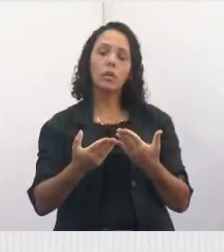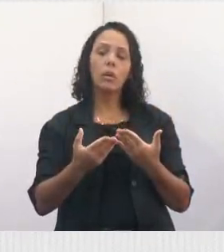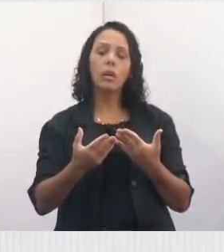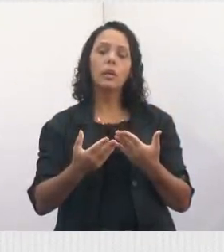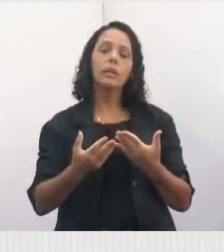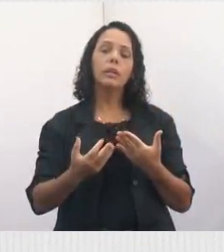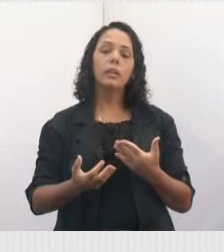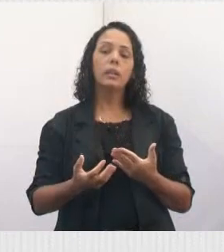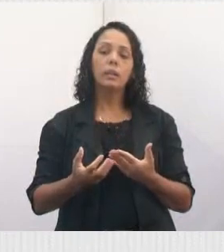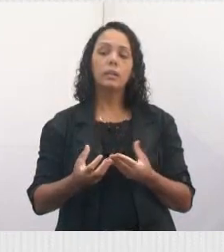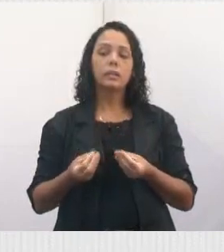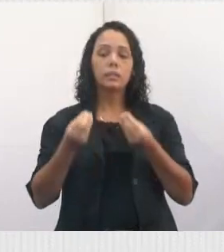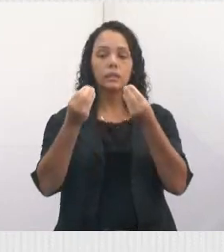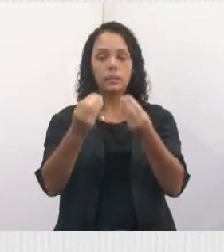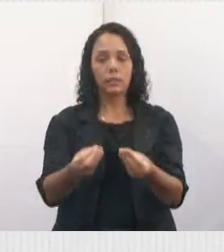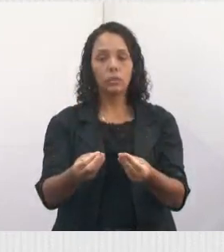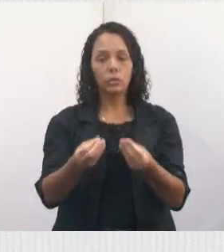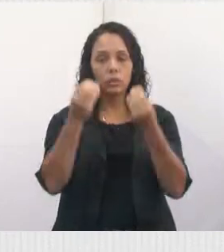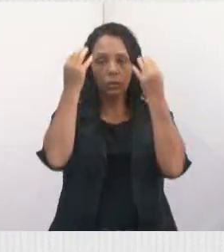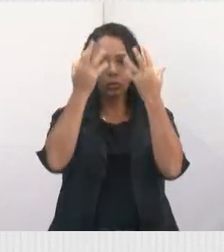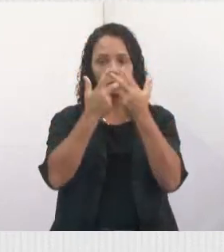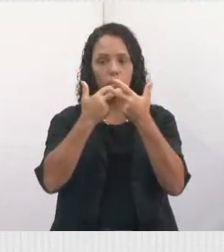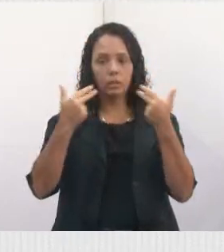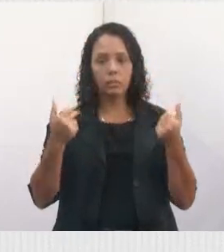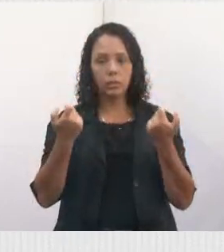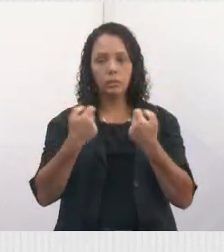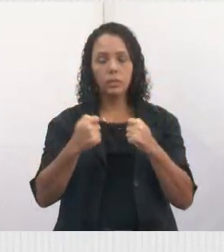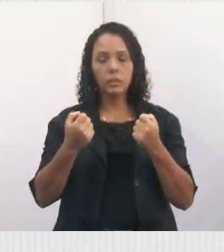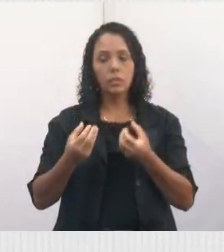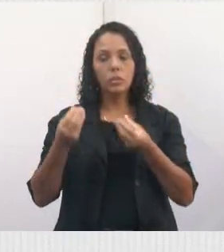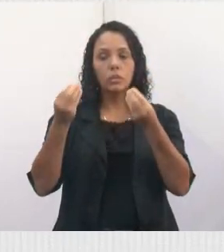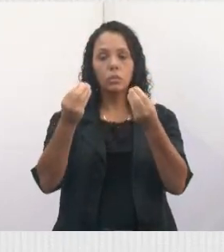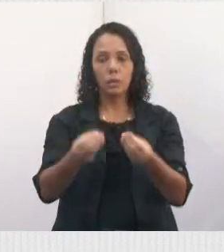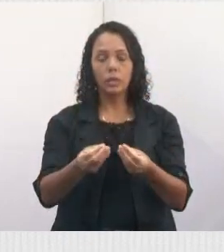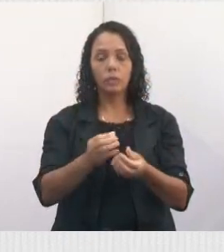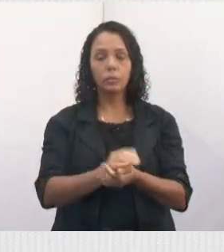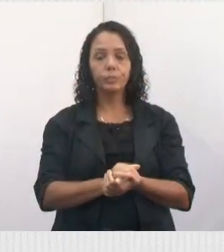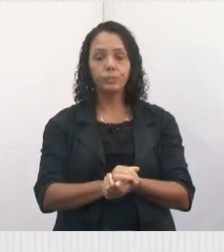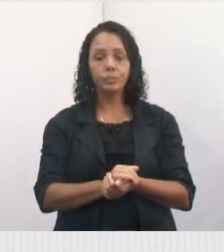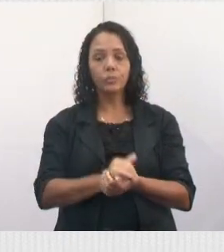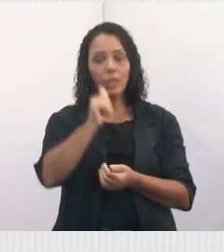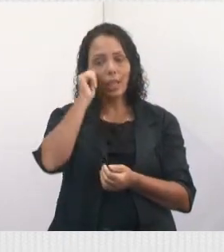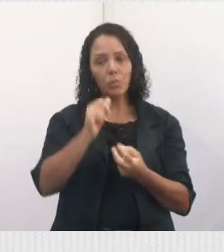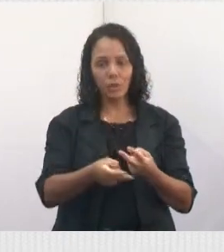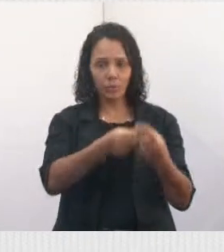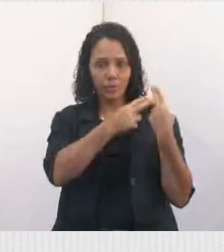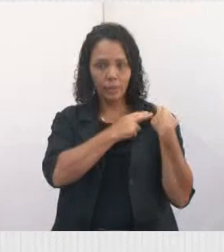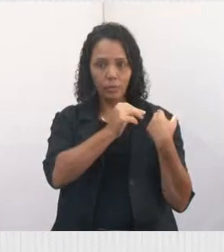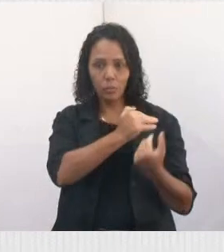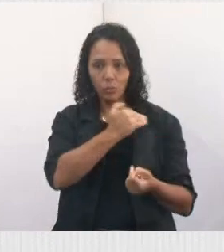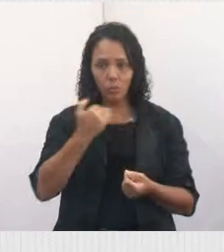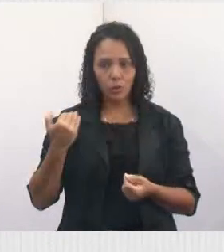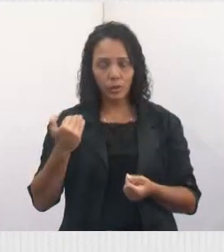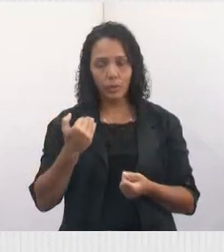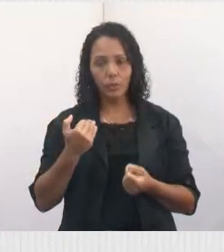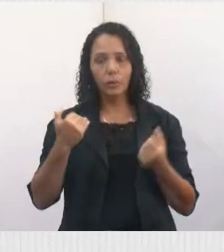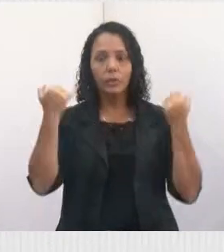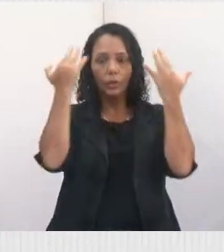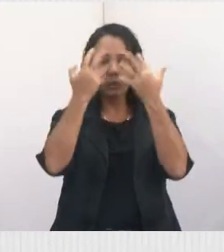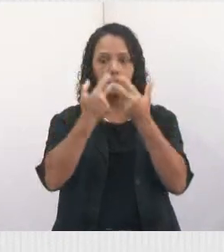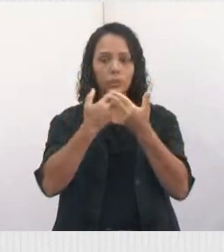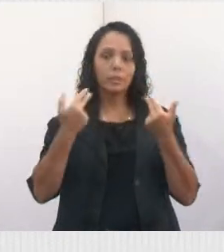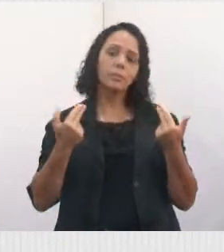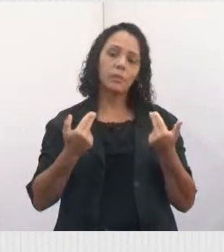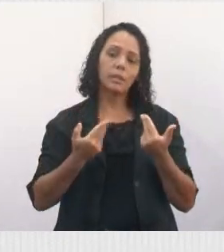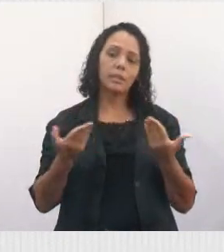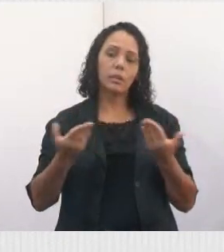José. Os animais aqui precisam ser doados, não é? A Bete, infelizmente, foi a óbito e os animais aqui têm que cuidar com a